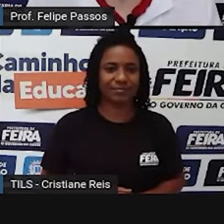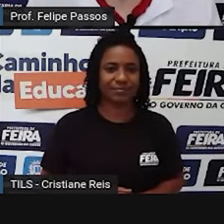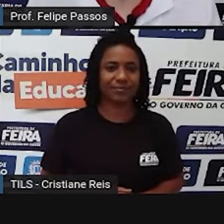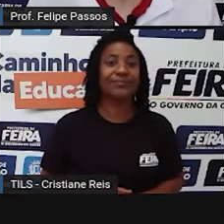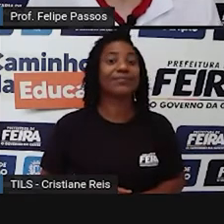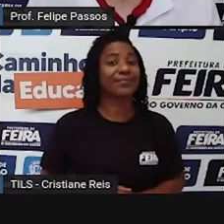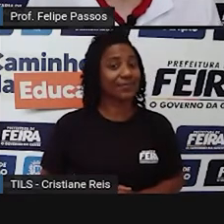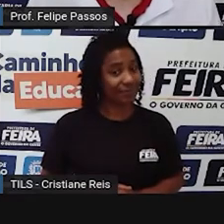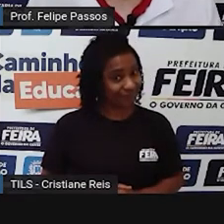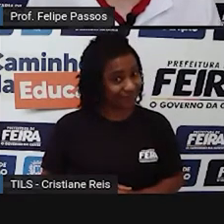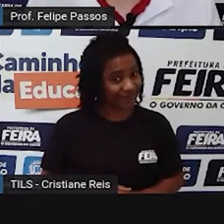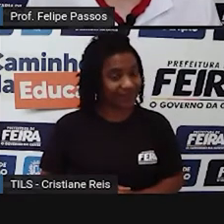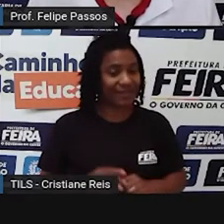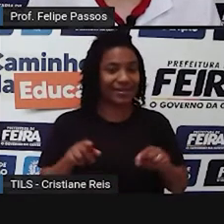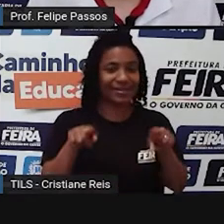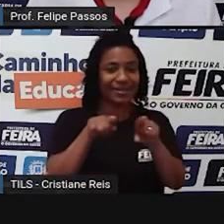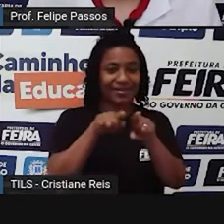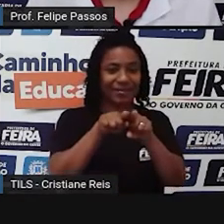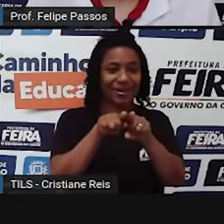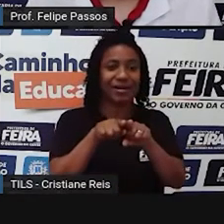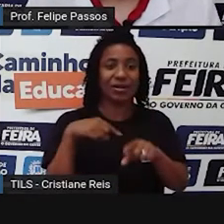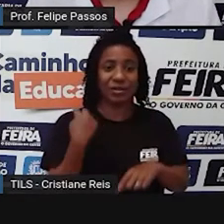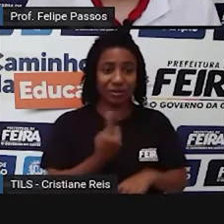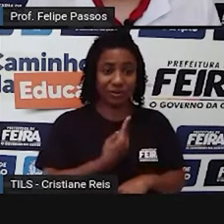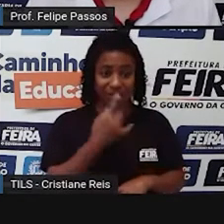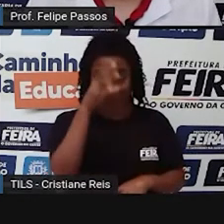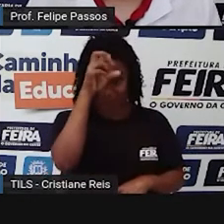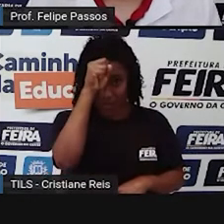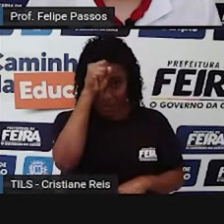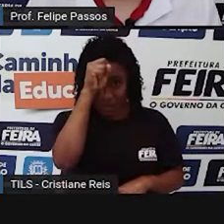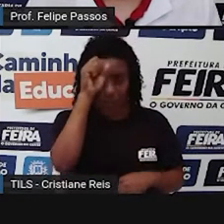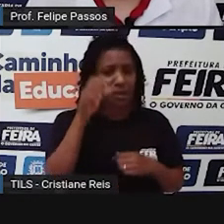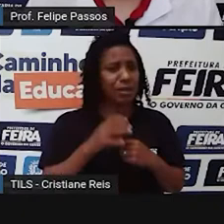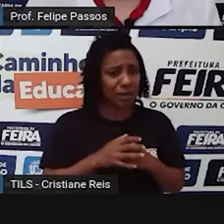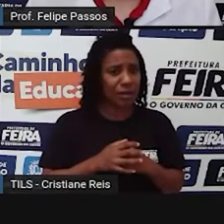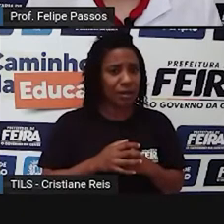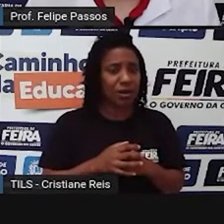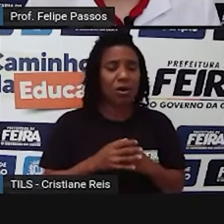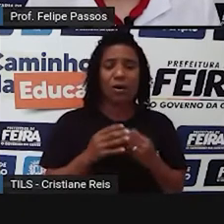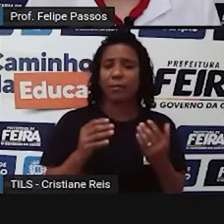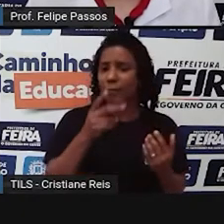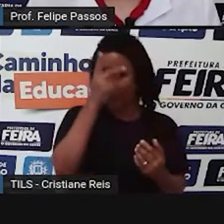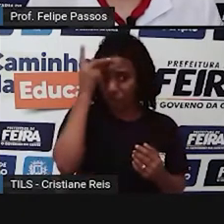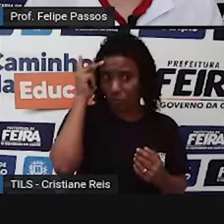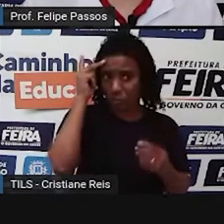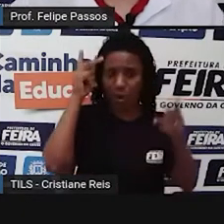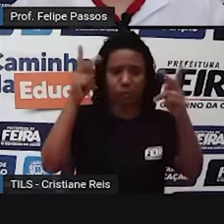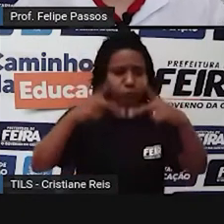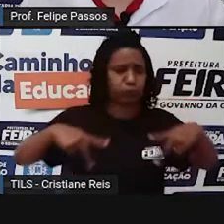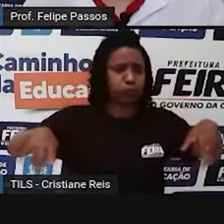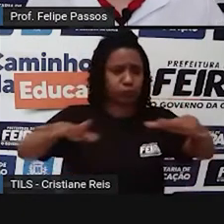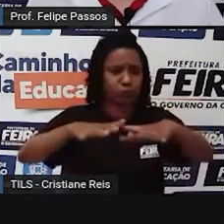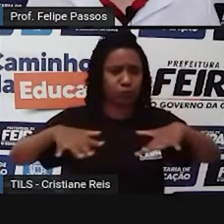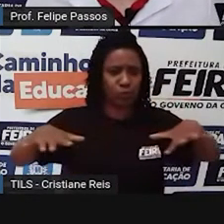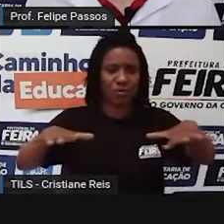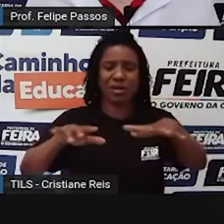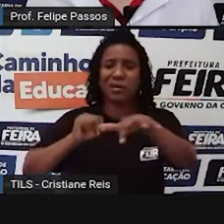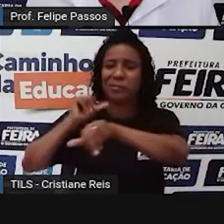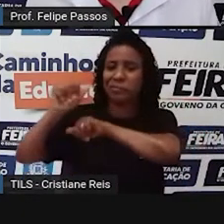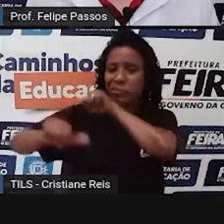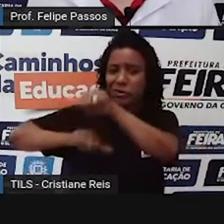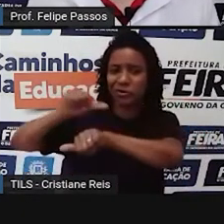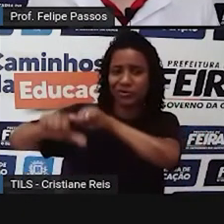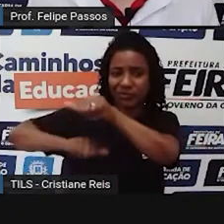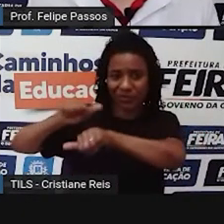E vamos discutir algumas outras formas que o ser humano modifica o ambiente, né? Que não são só positivas. Eu diria que a maioria